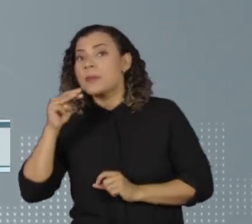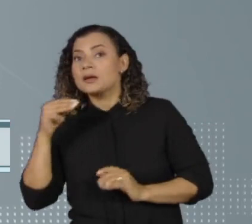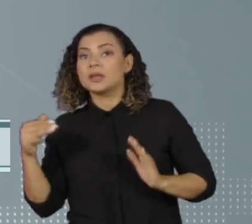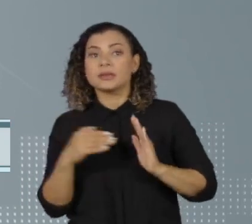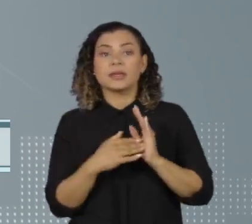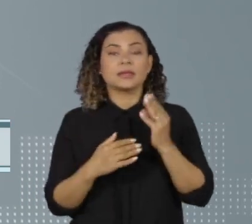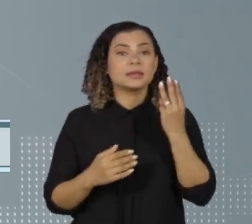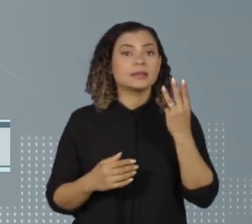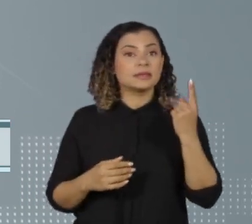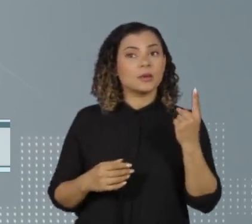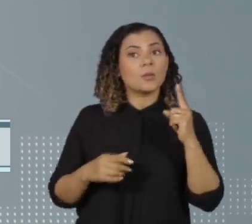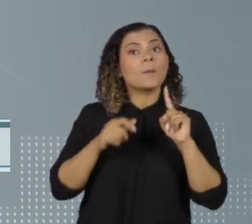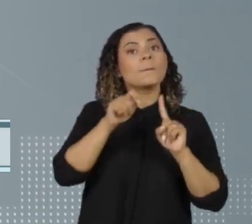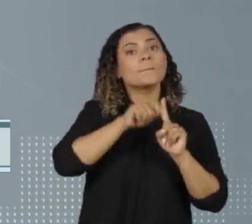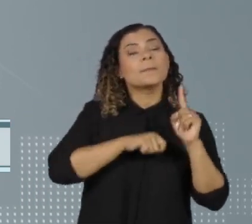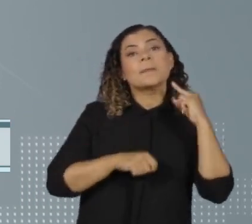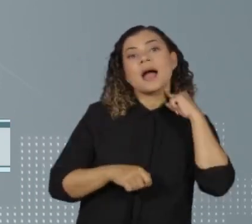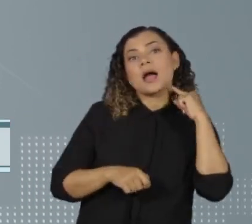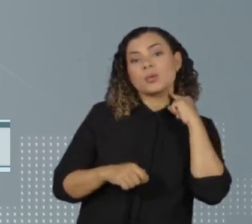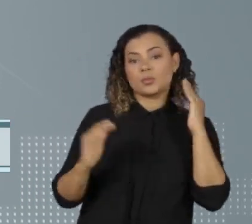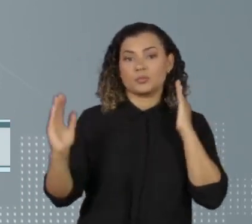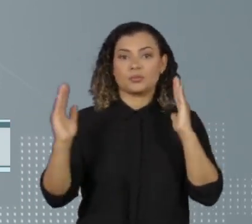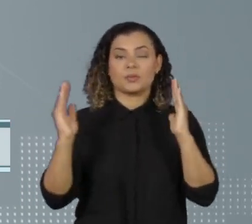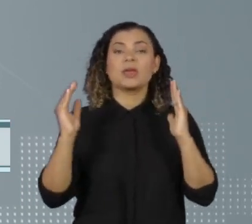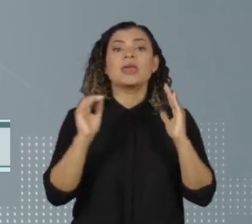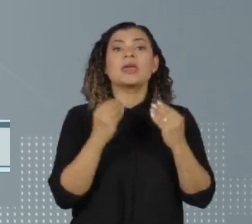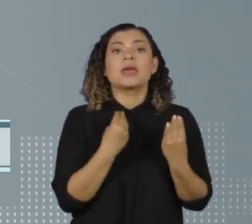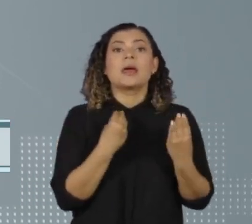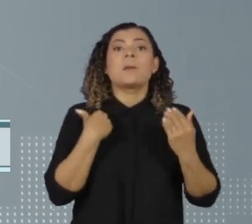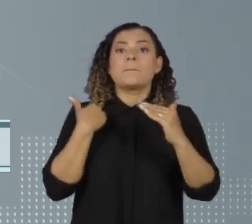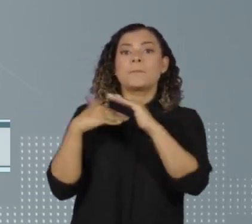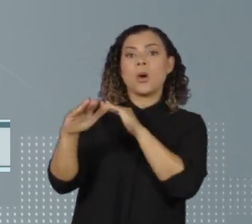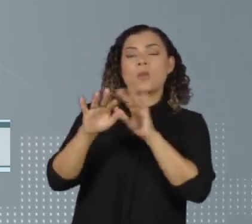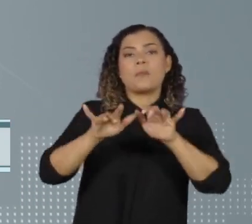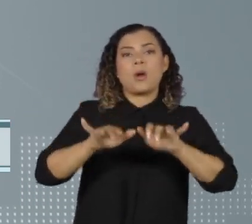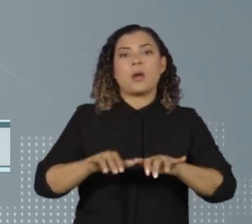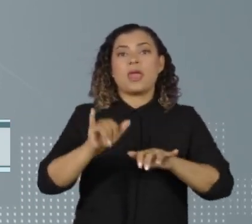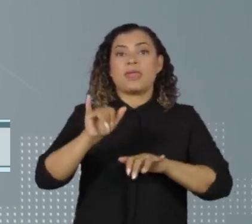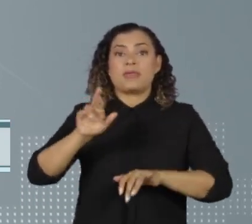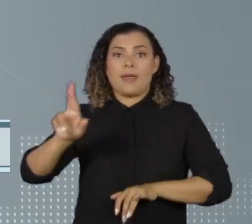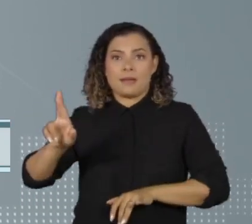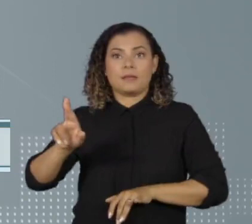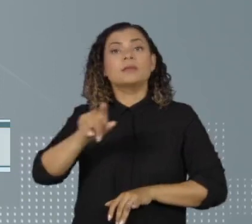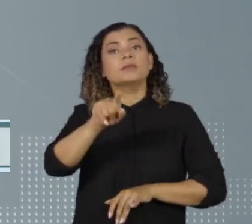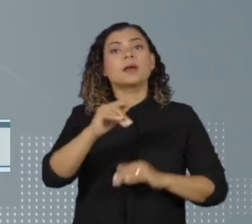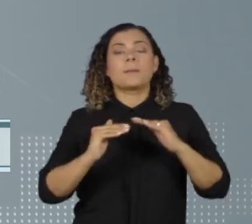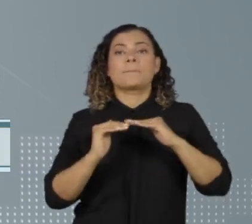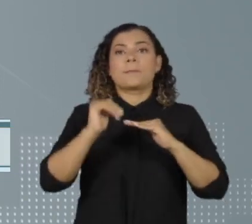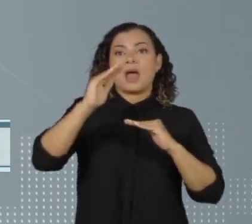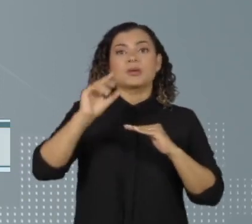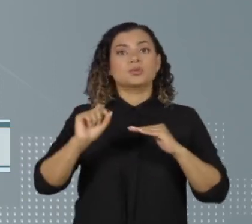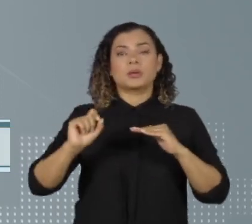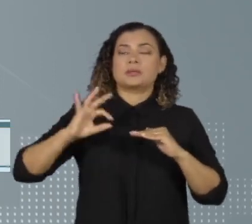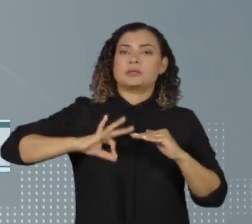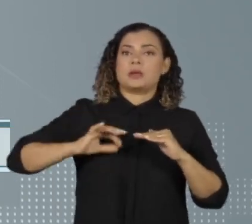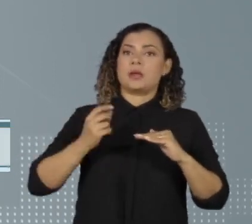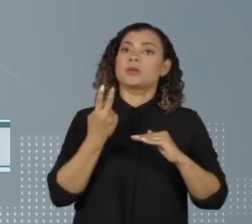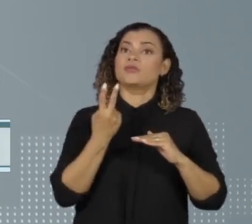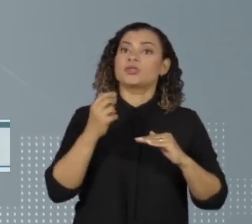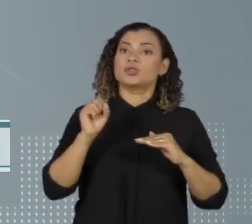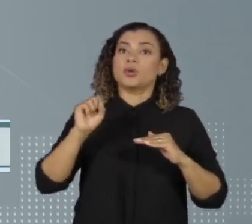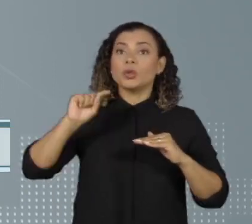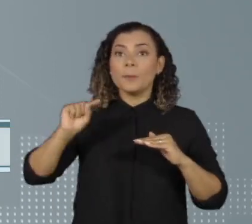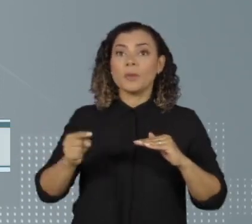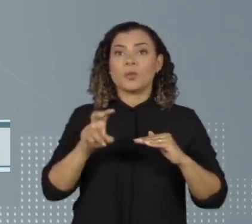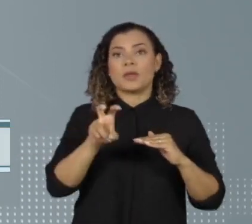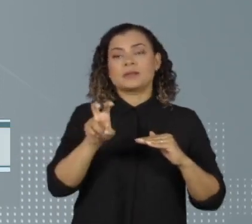31 de maio para enviarem a declaração do imposto de renda. Precisa declarar quem recebeu rendimentos tributáveis acima de R$